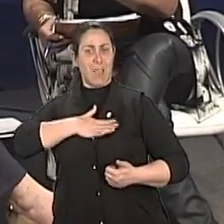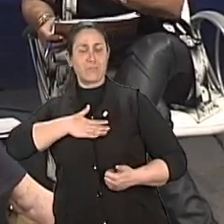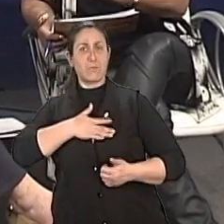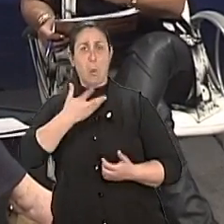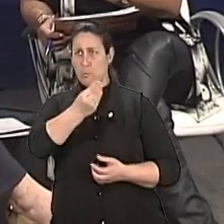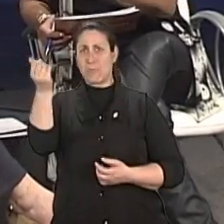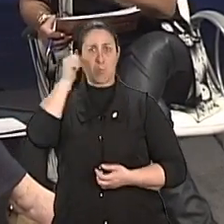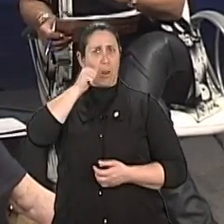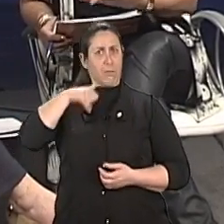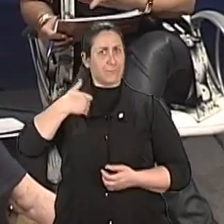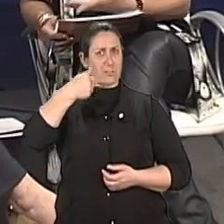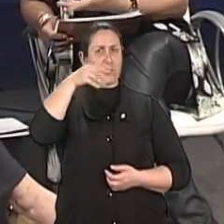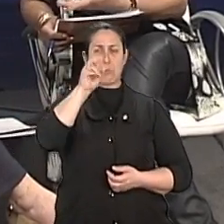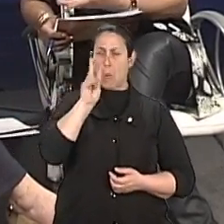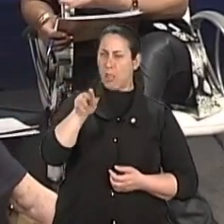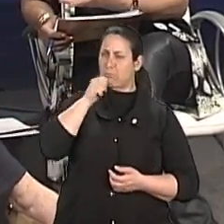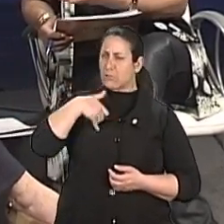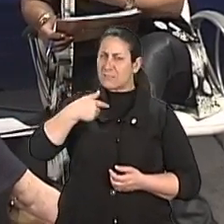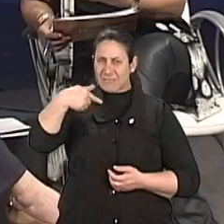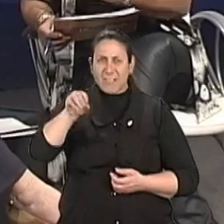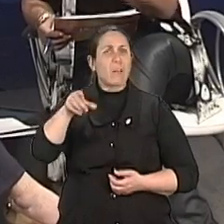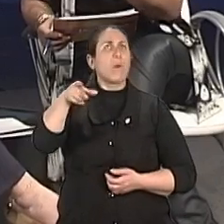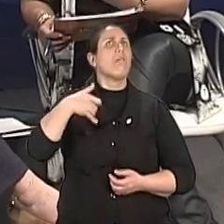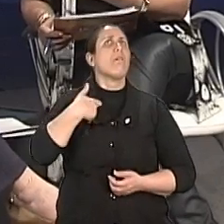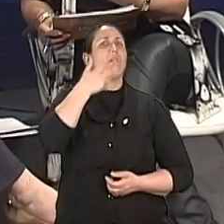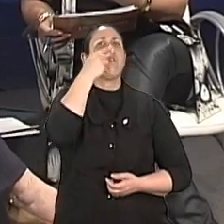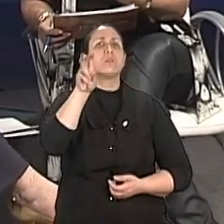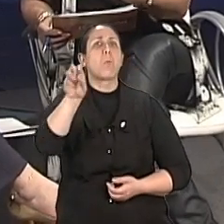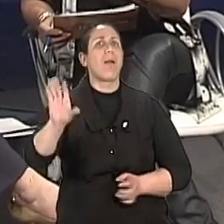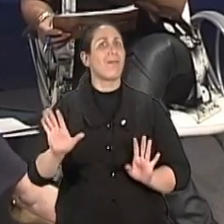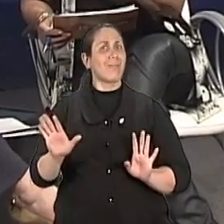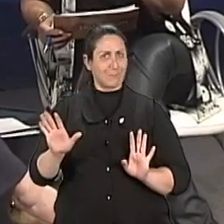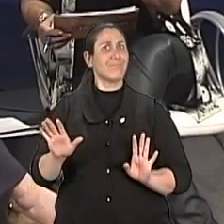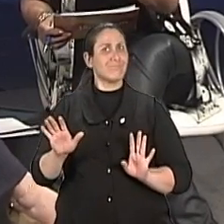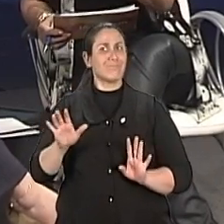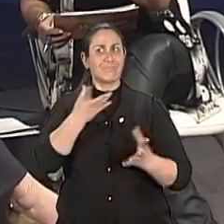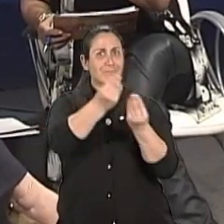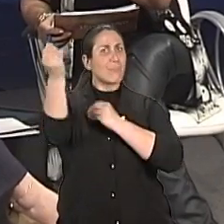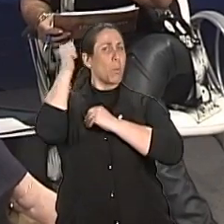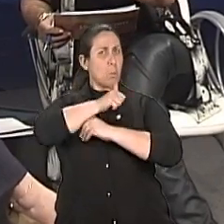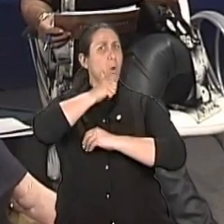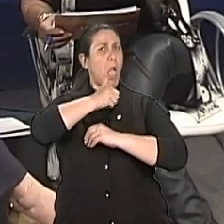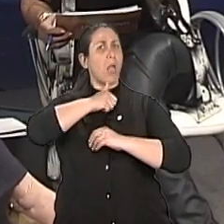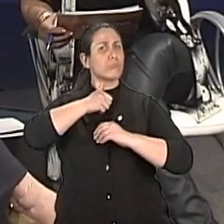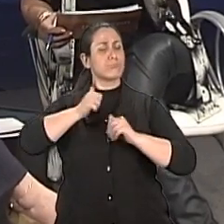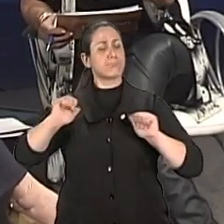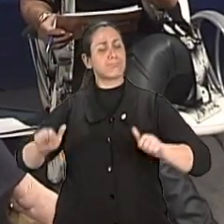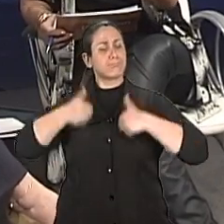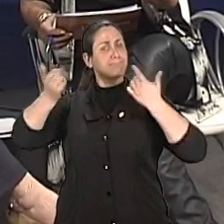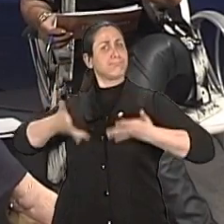70 anos, parece que ela tem 50 e poucos, né? Na aparência, né? Então, também tem esse